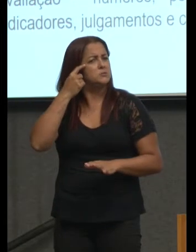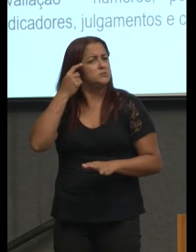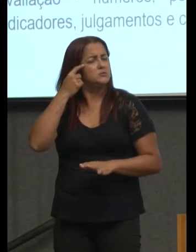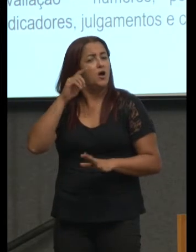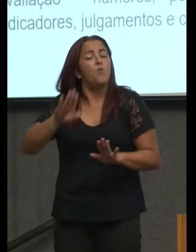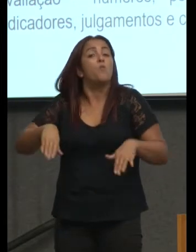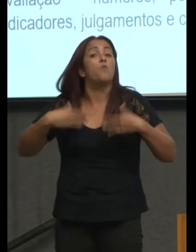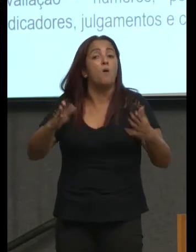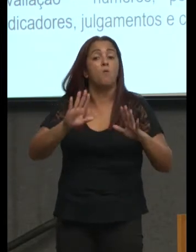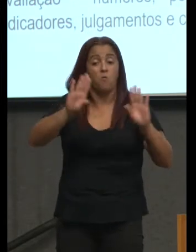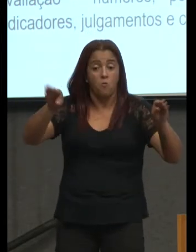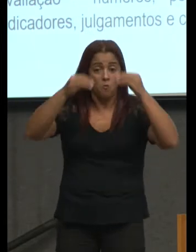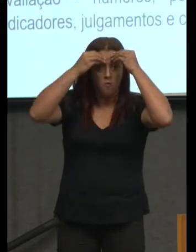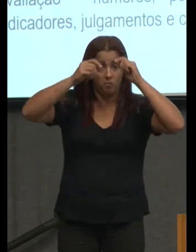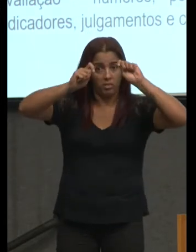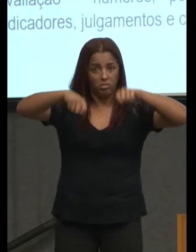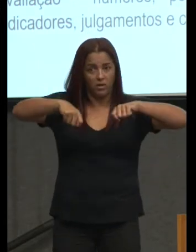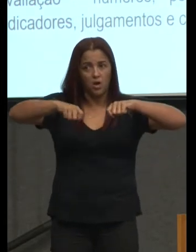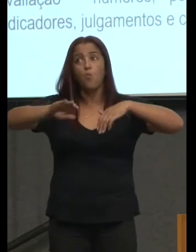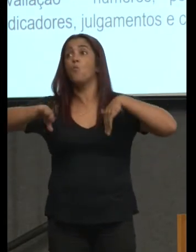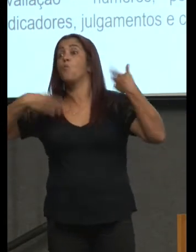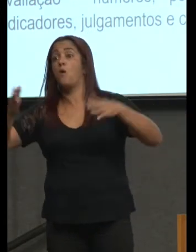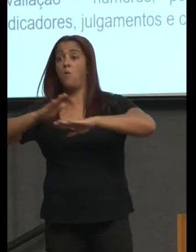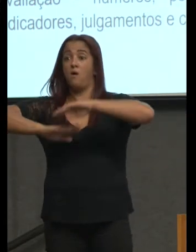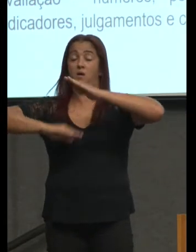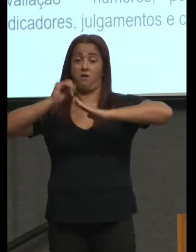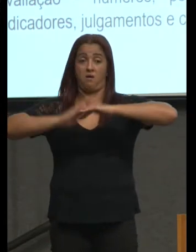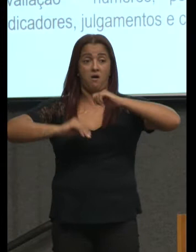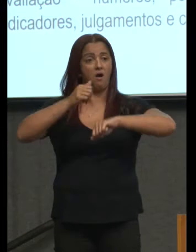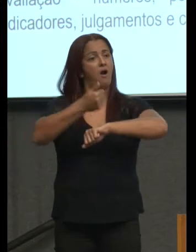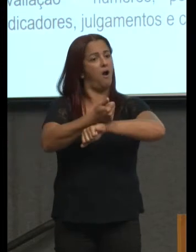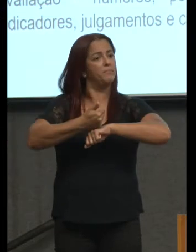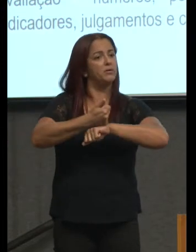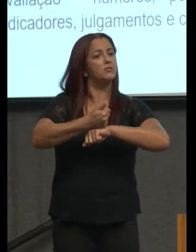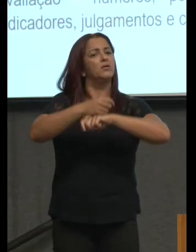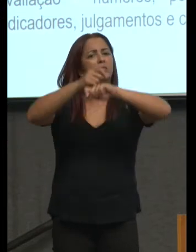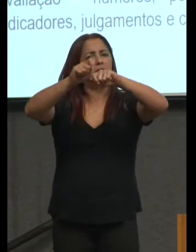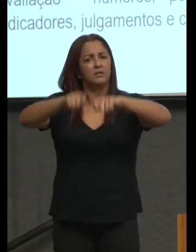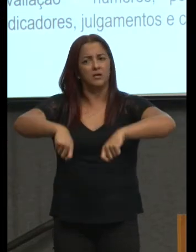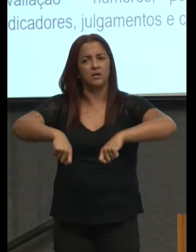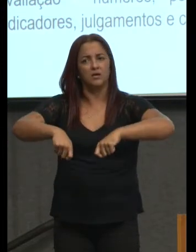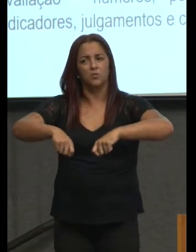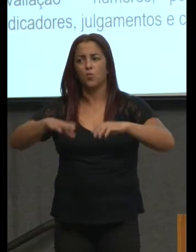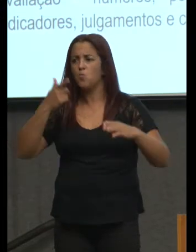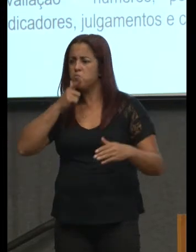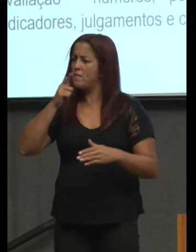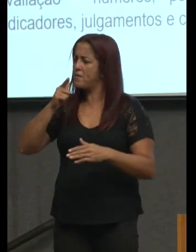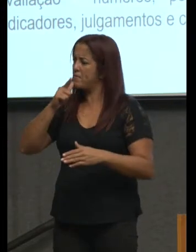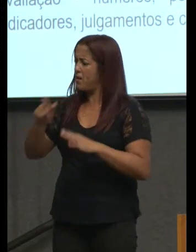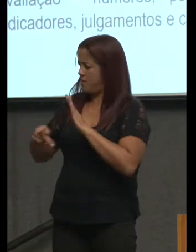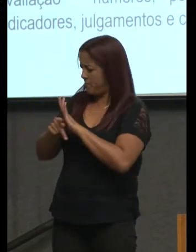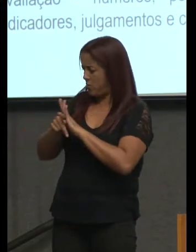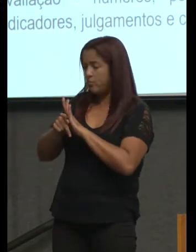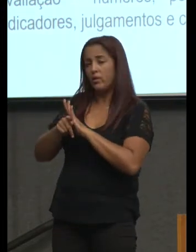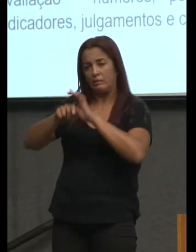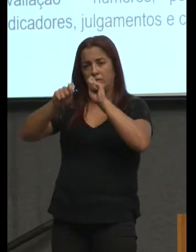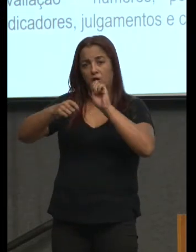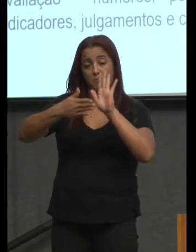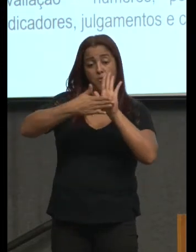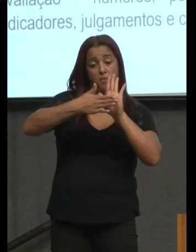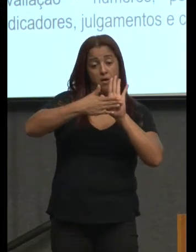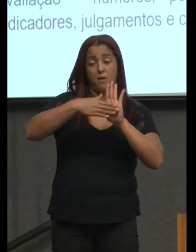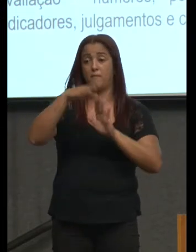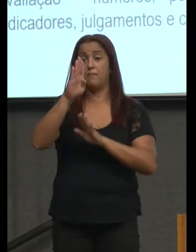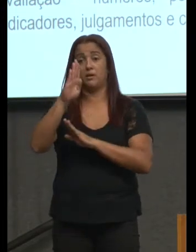competências quais habilidades das competências e habilidades propostas pela base quais